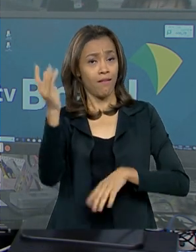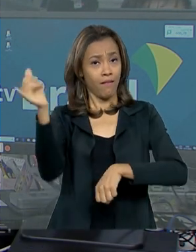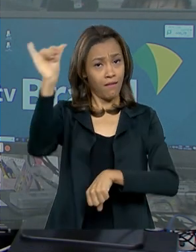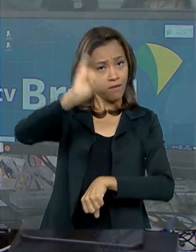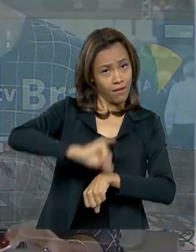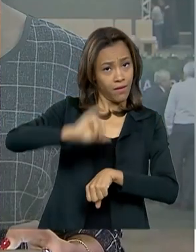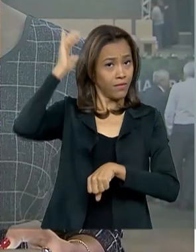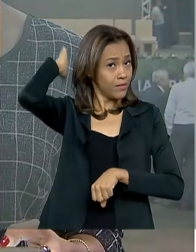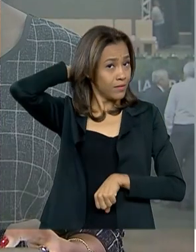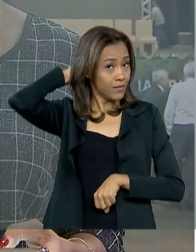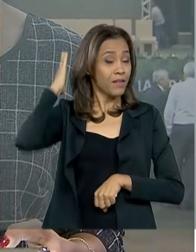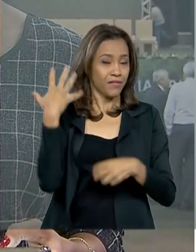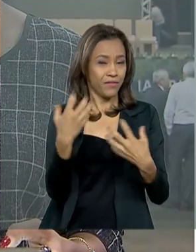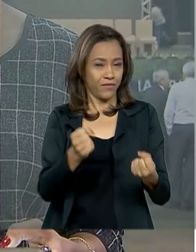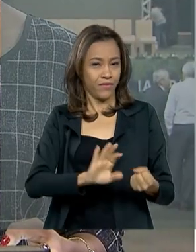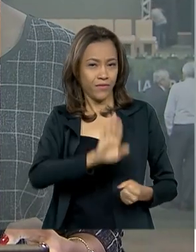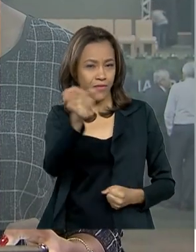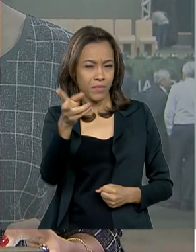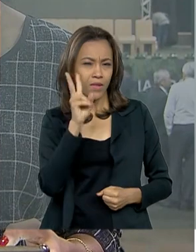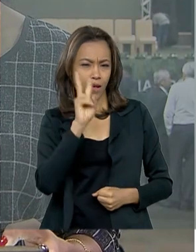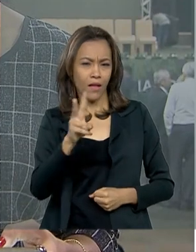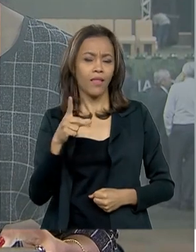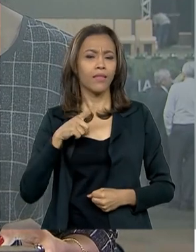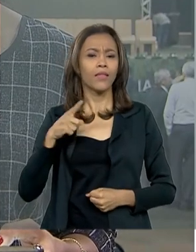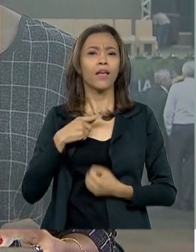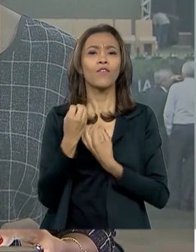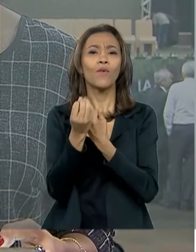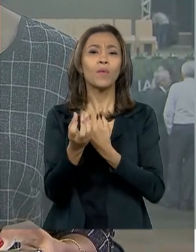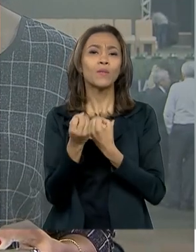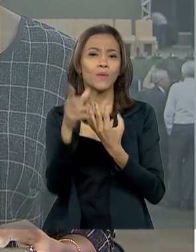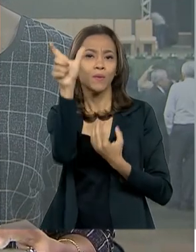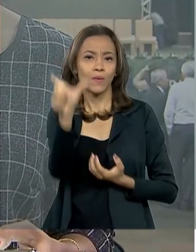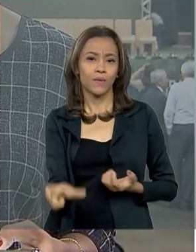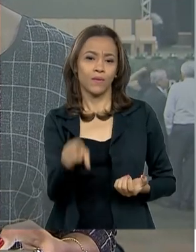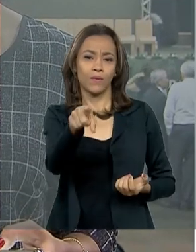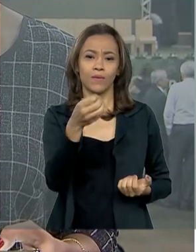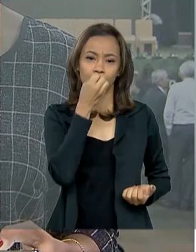até lá? Luciana Colares de Holanda traz as informações pra gente. Bom dia, Lu.